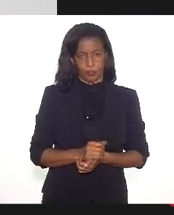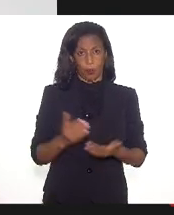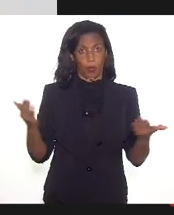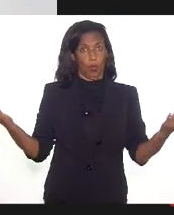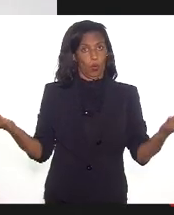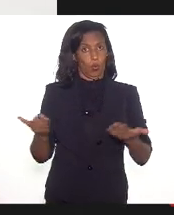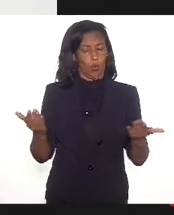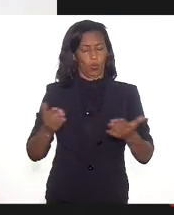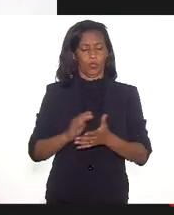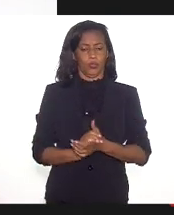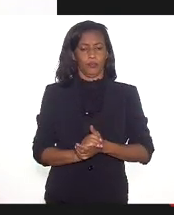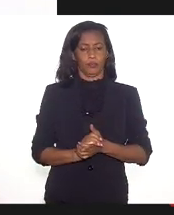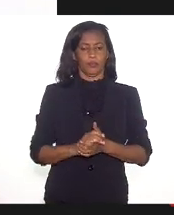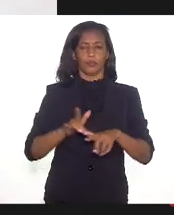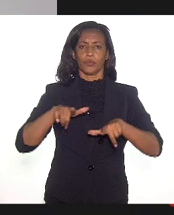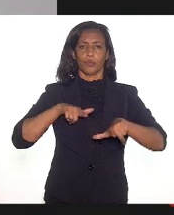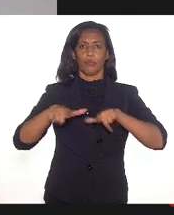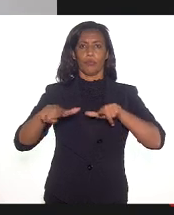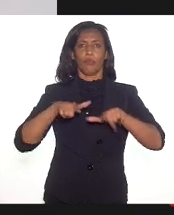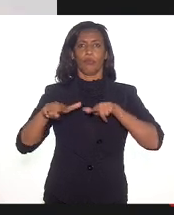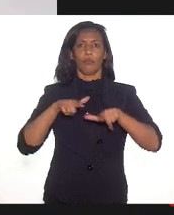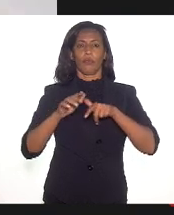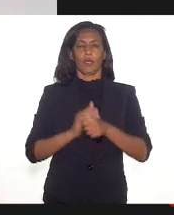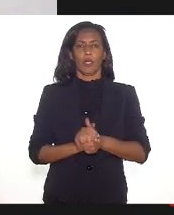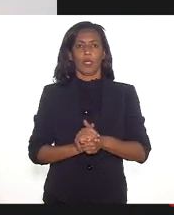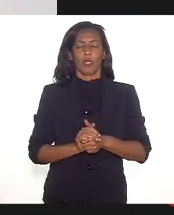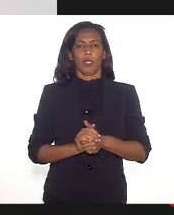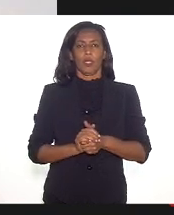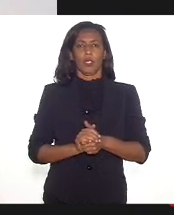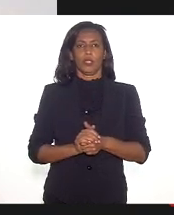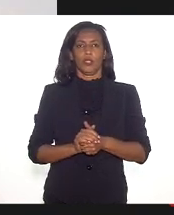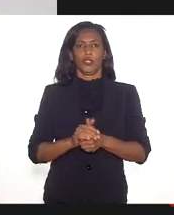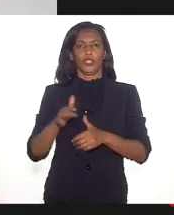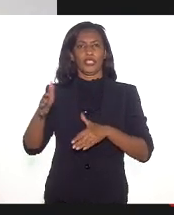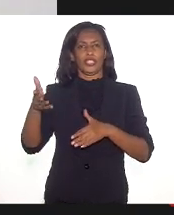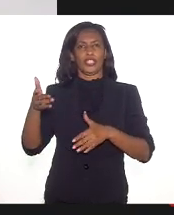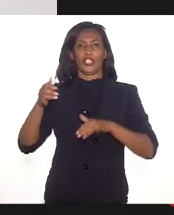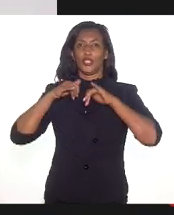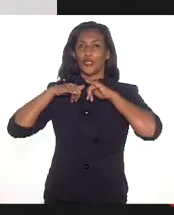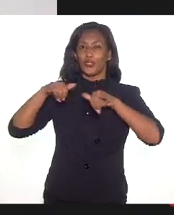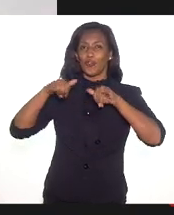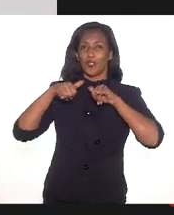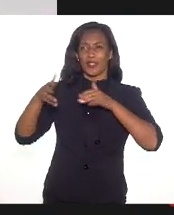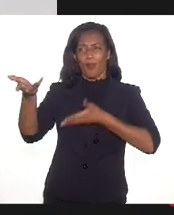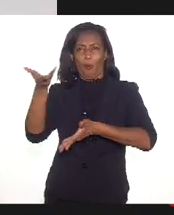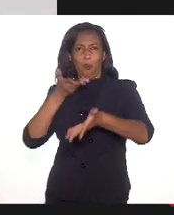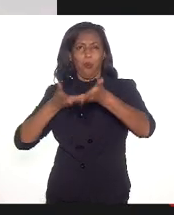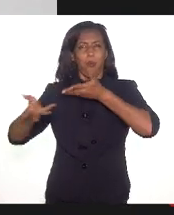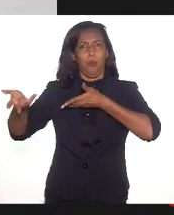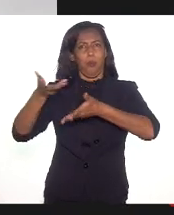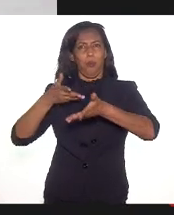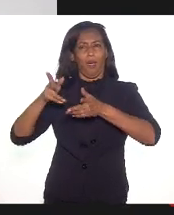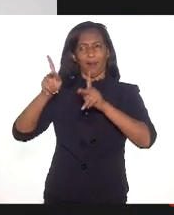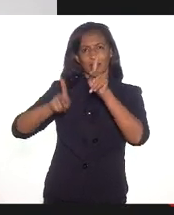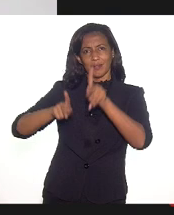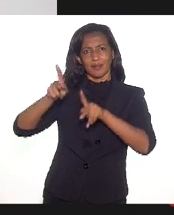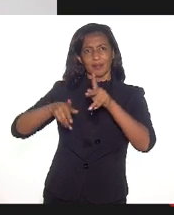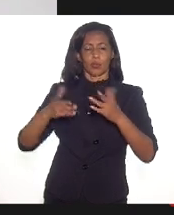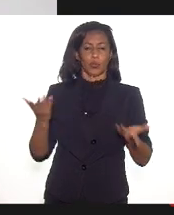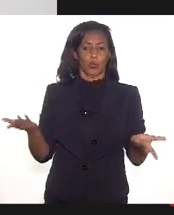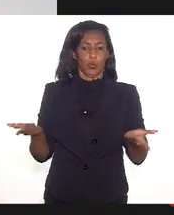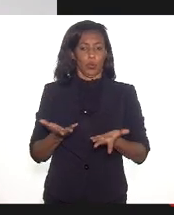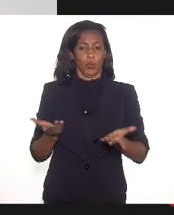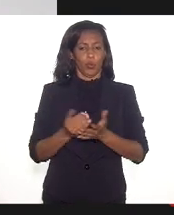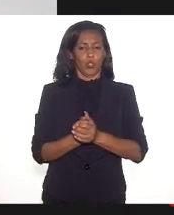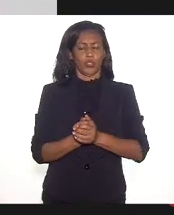trabalhos de interação com o público, os trabalhos de divulgação propriamente dito, hoje, na medida que